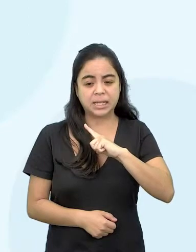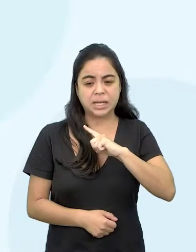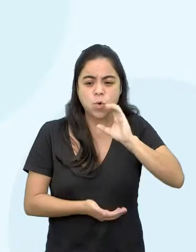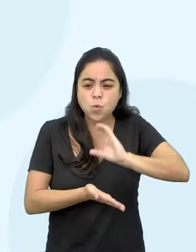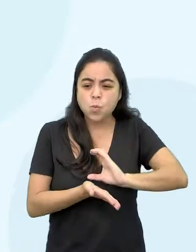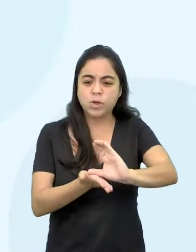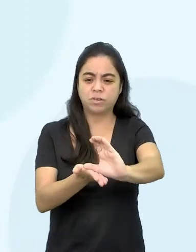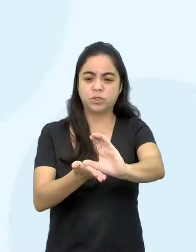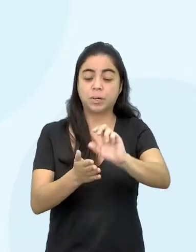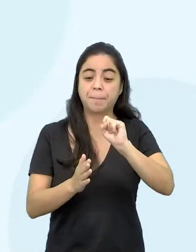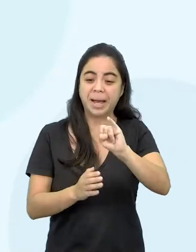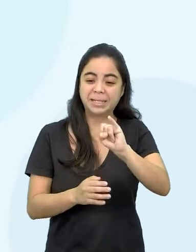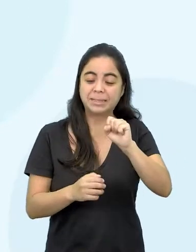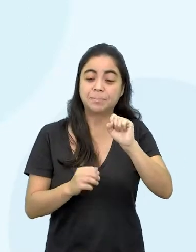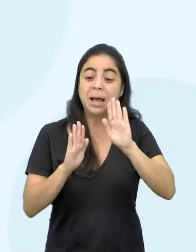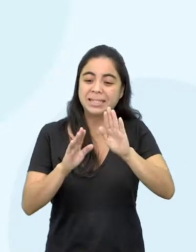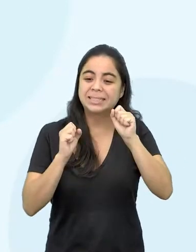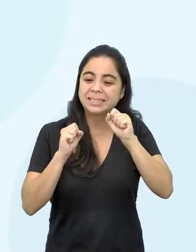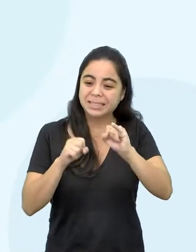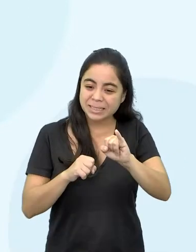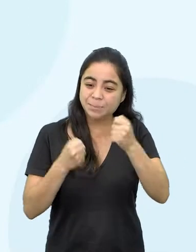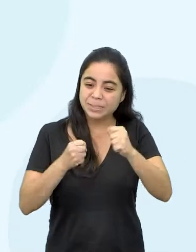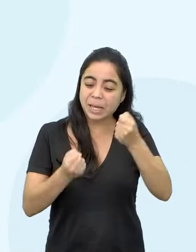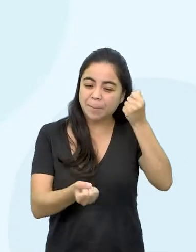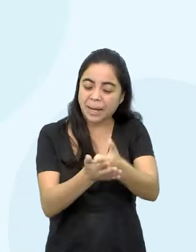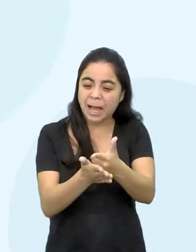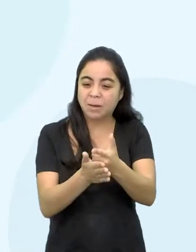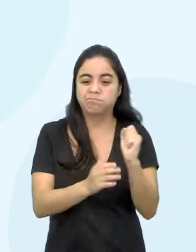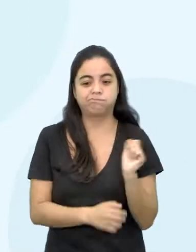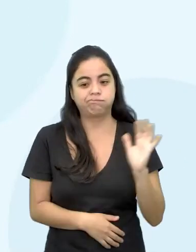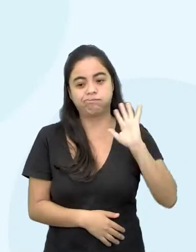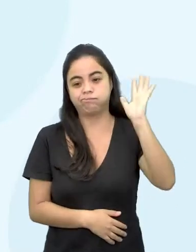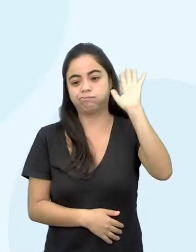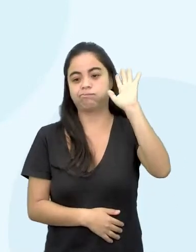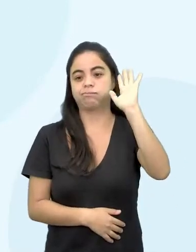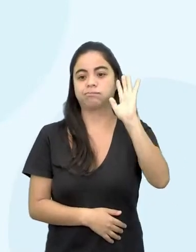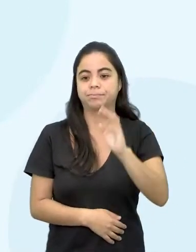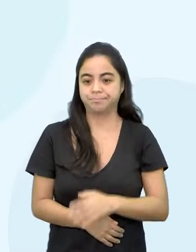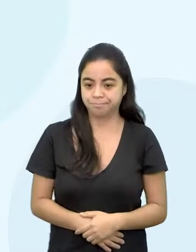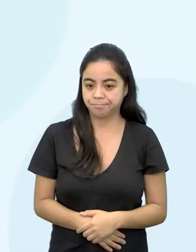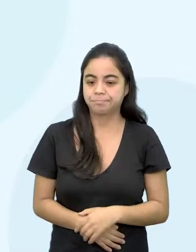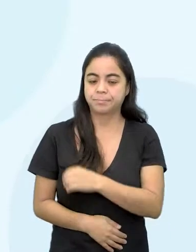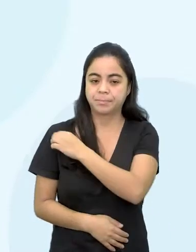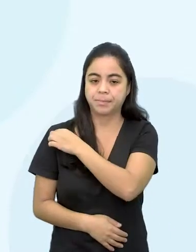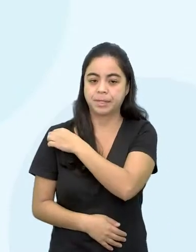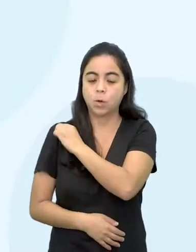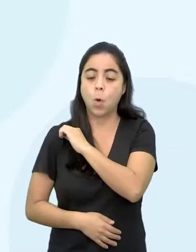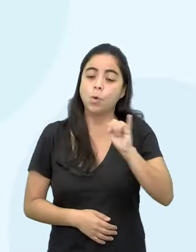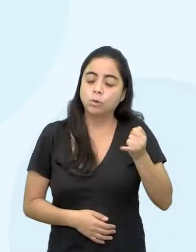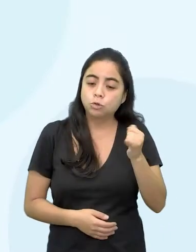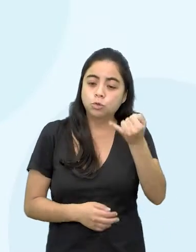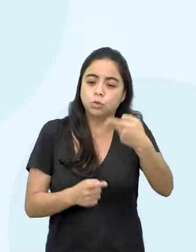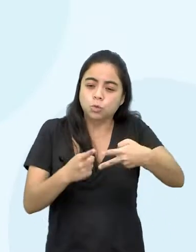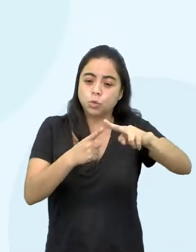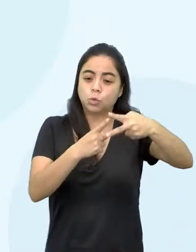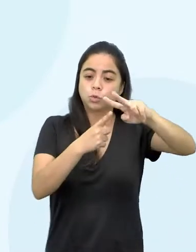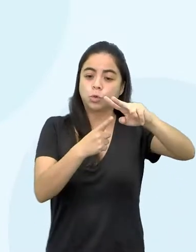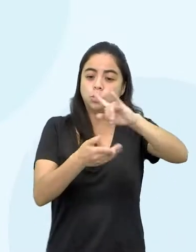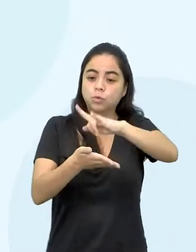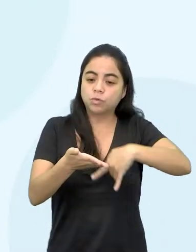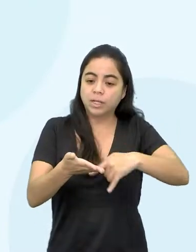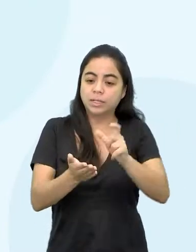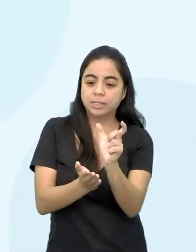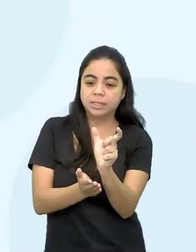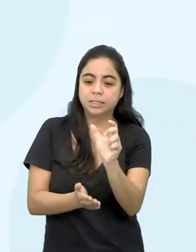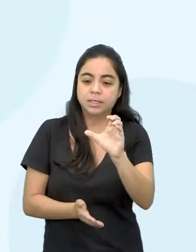mas se a gente tiver que pagar esses juros compostos, ele sai muito caro para a gente. Não só o juros composto é cobrado numa fatura de